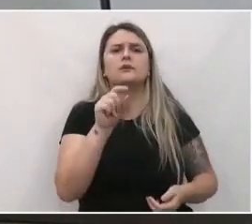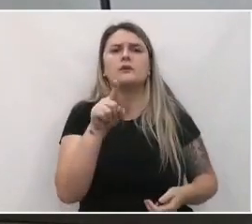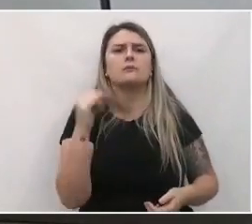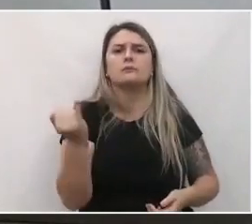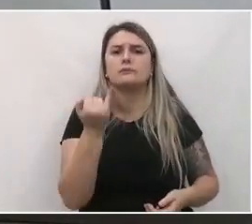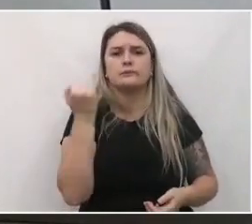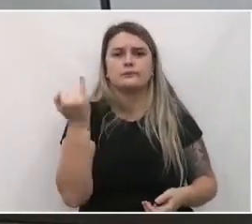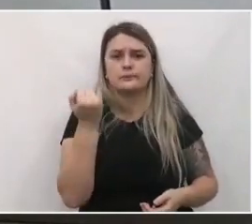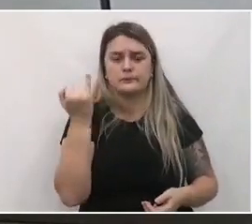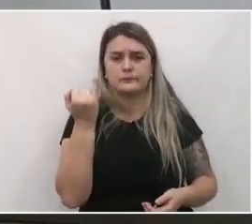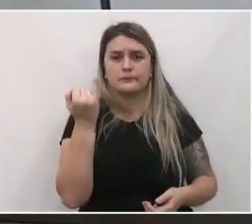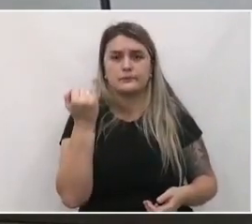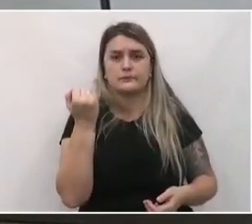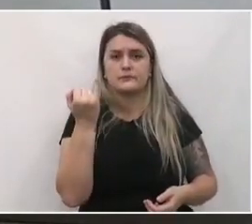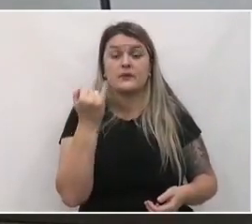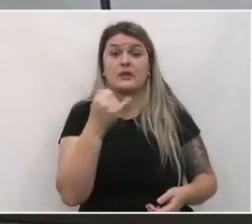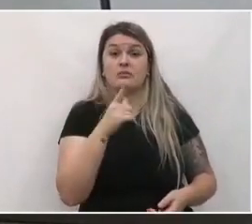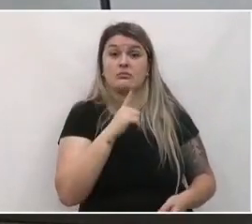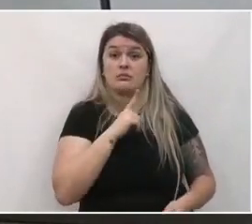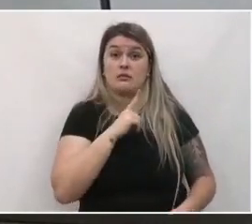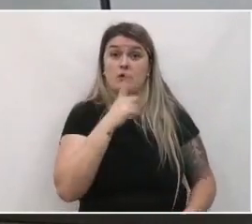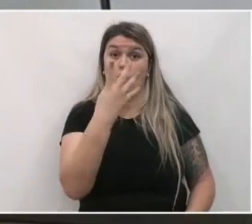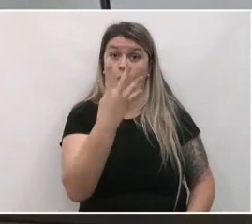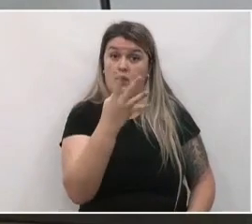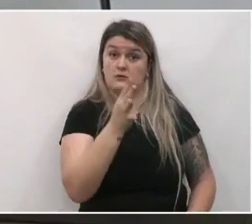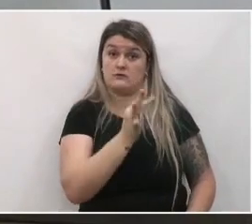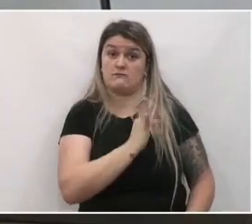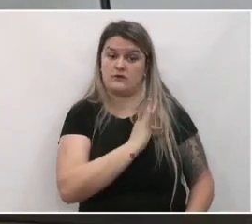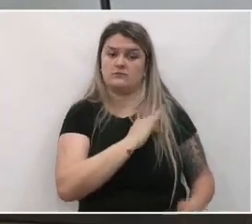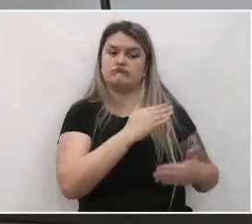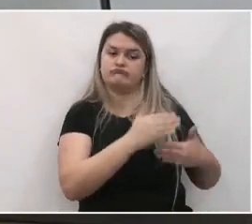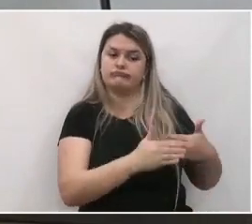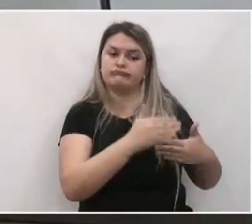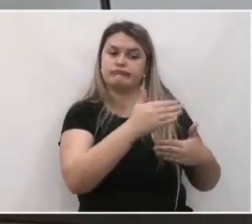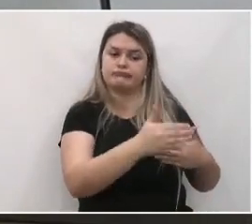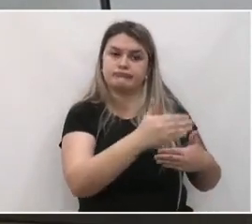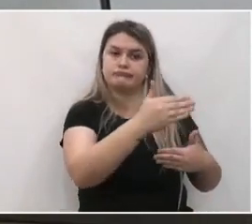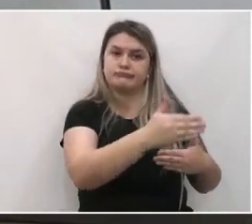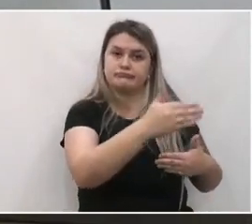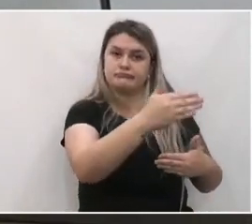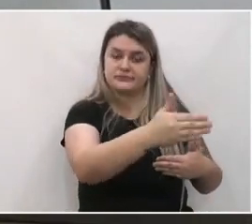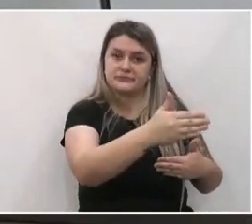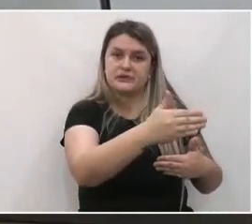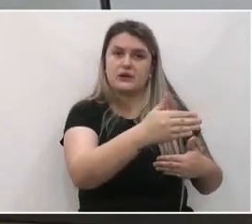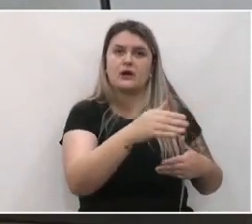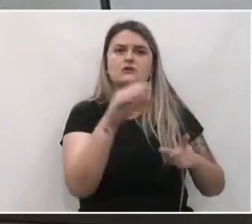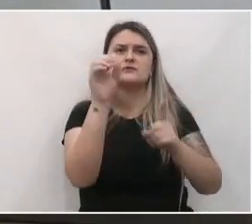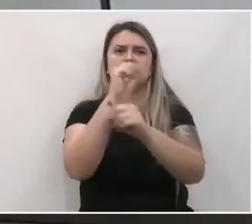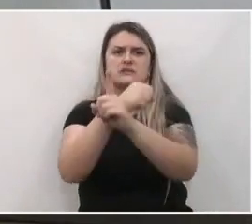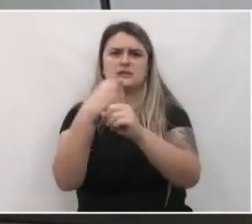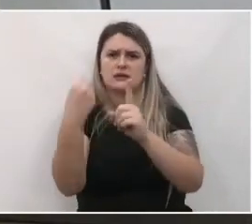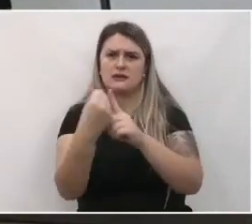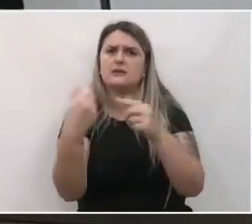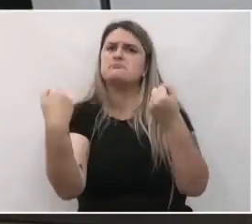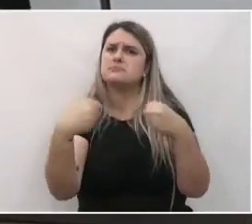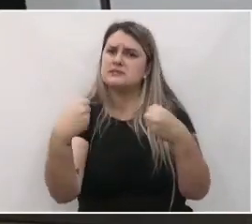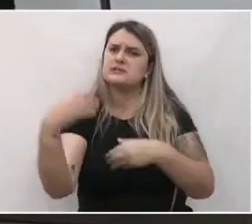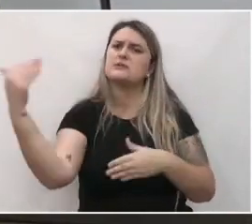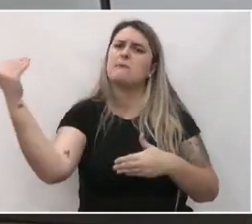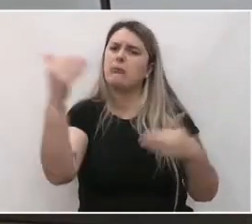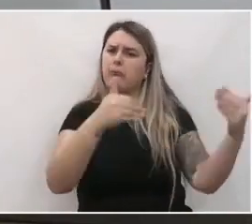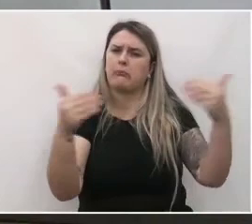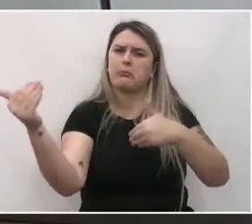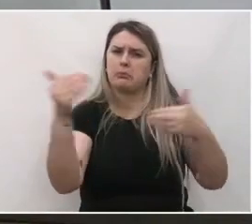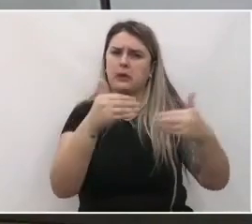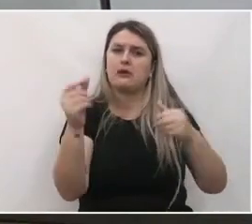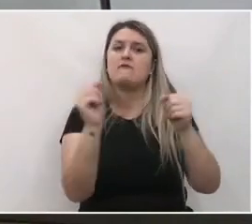ressaltar? Que durante essas quatro fases, o processo participativo faz parte, ou seja, as reuniões,